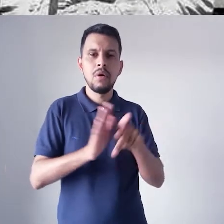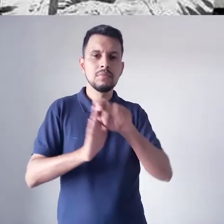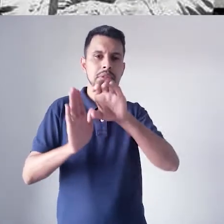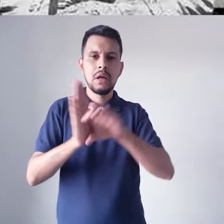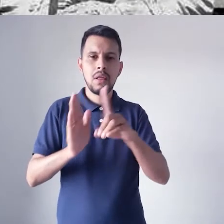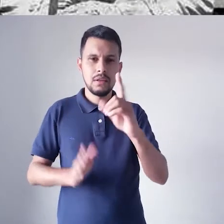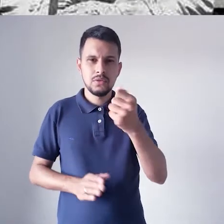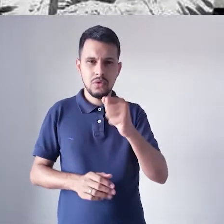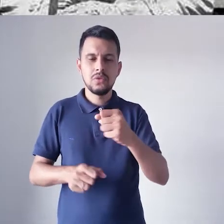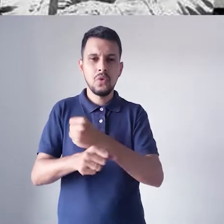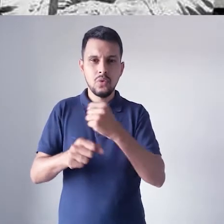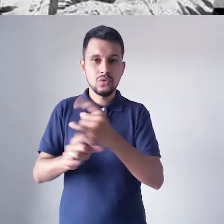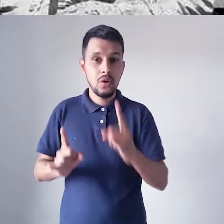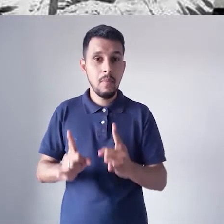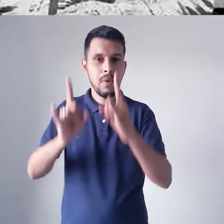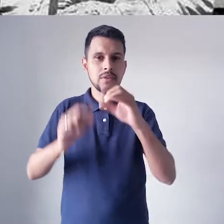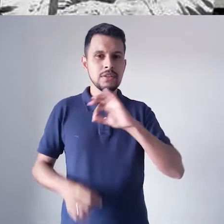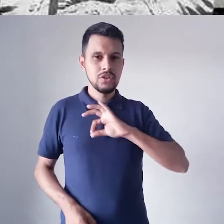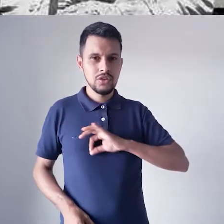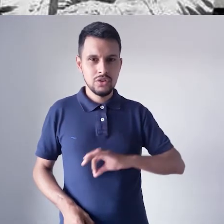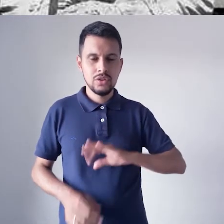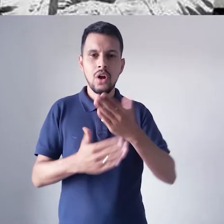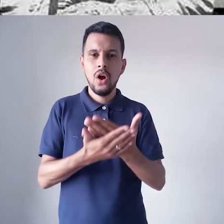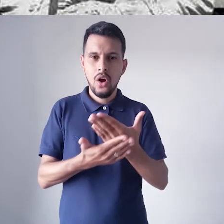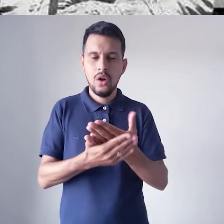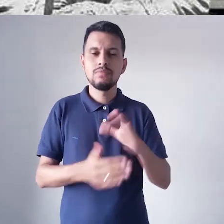prédio do século XVIII, um prédio tombado pelo IPHAN,